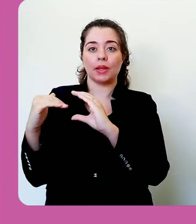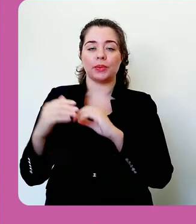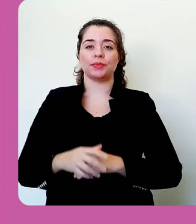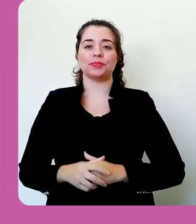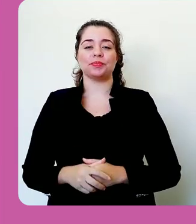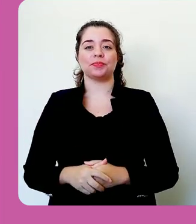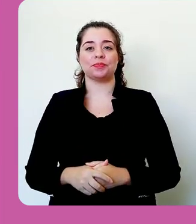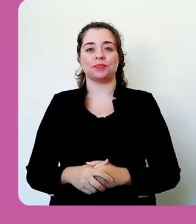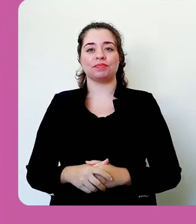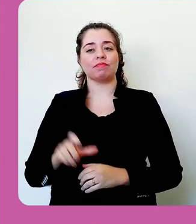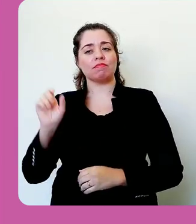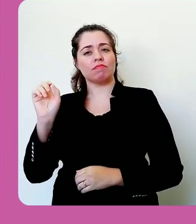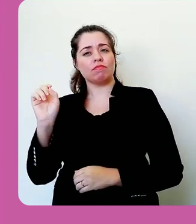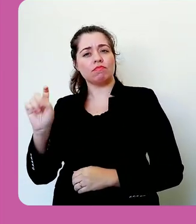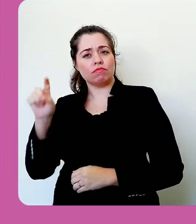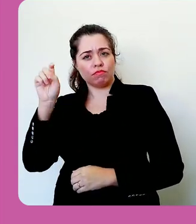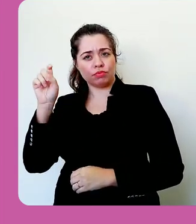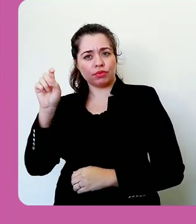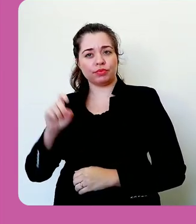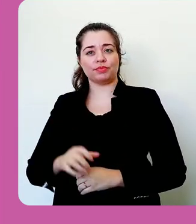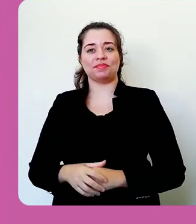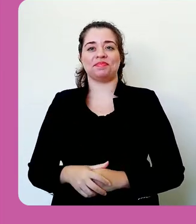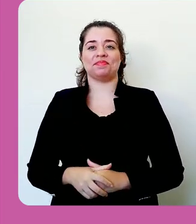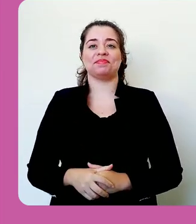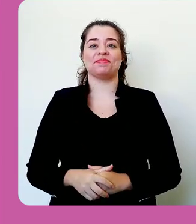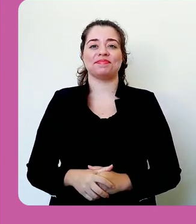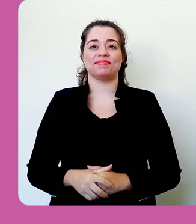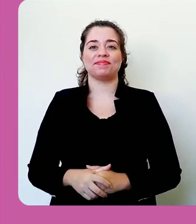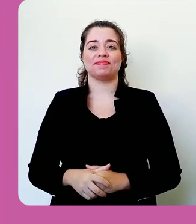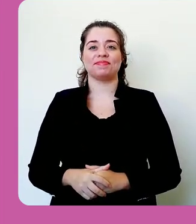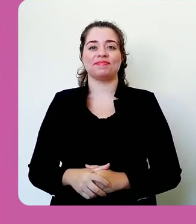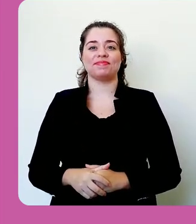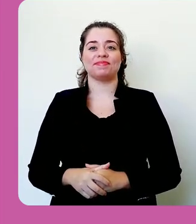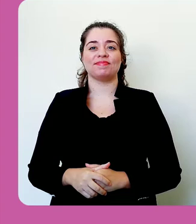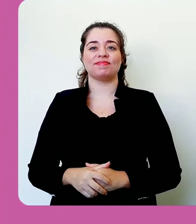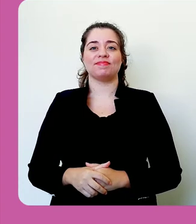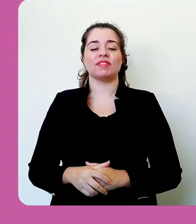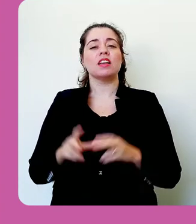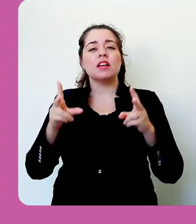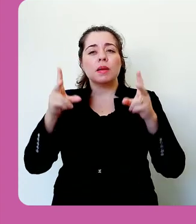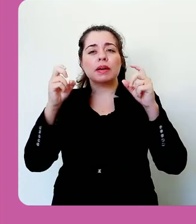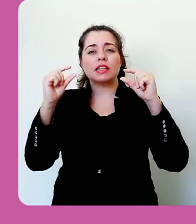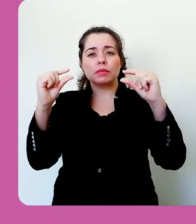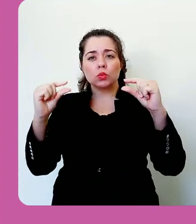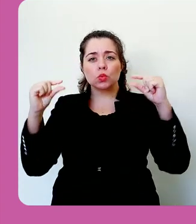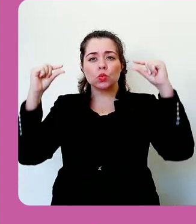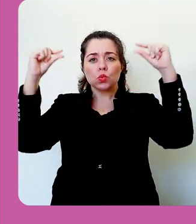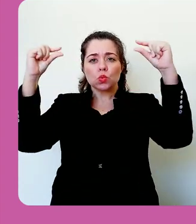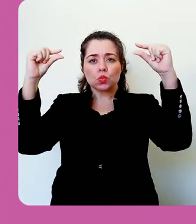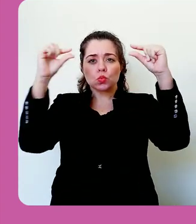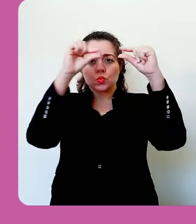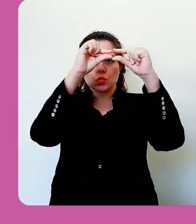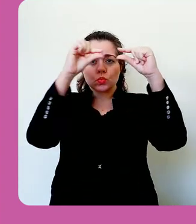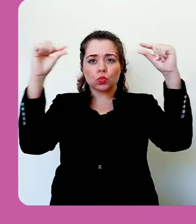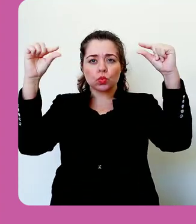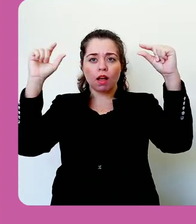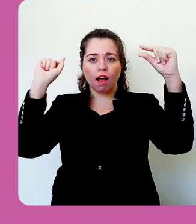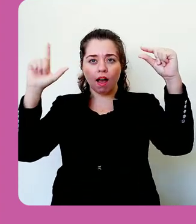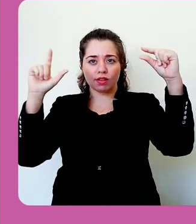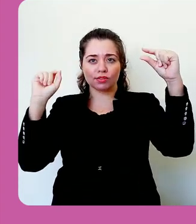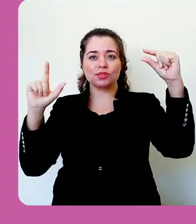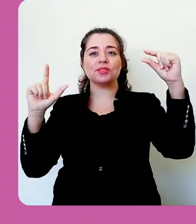-mail associado a esse usuário. Ao clicar no usuário, ele fica aqui em cima